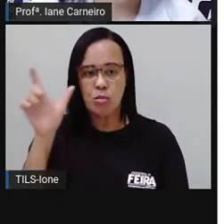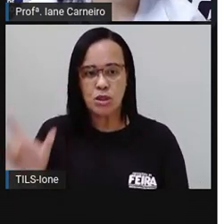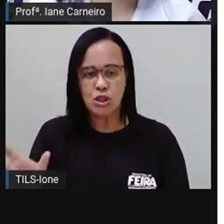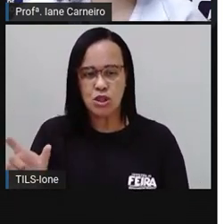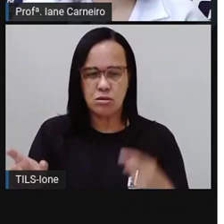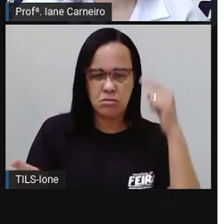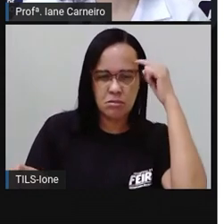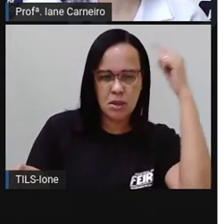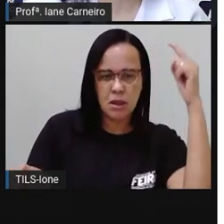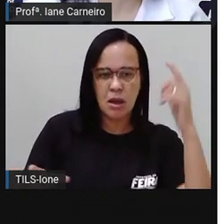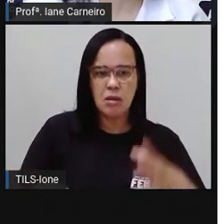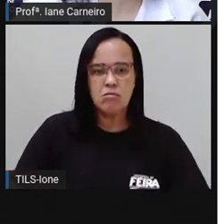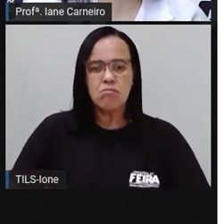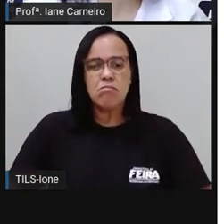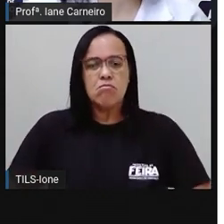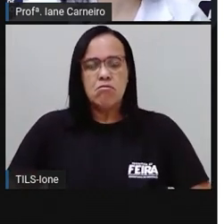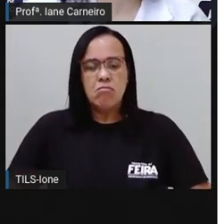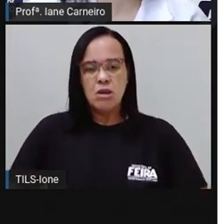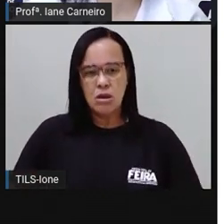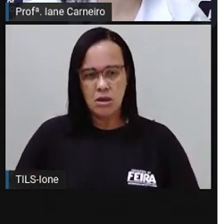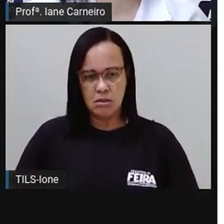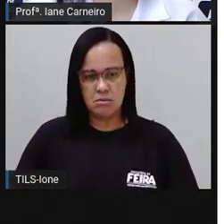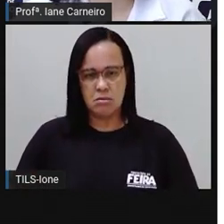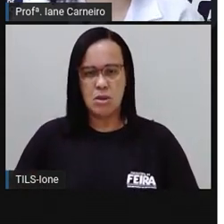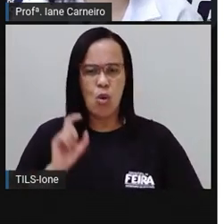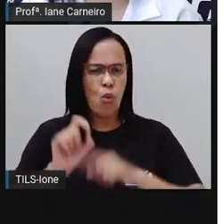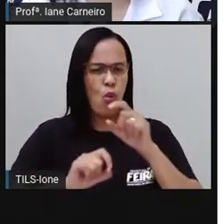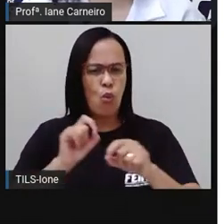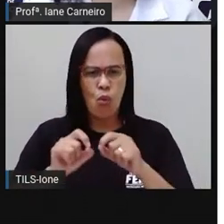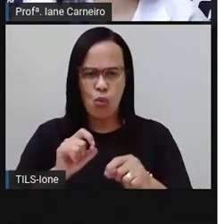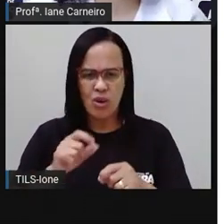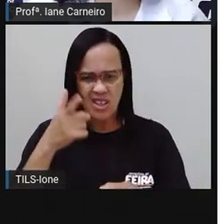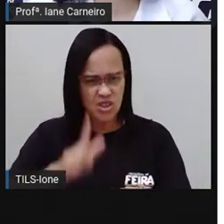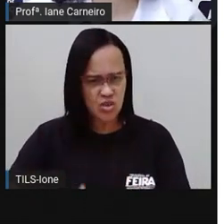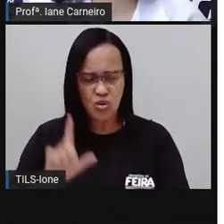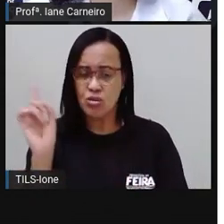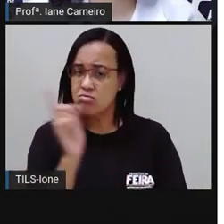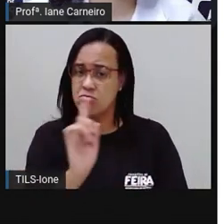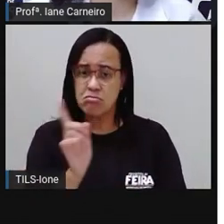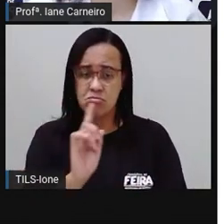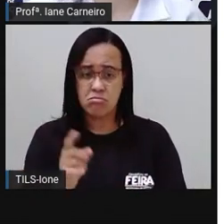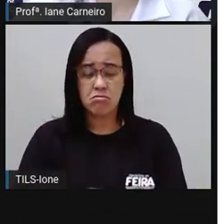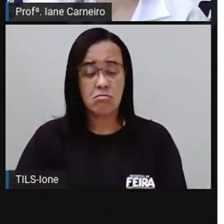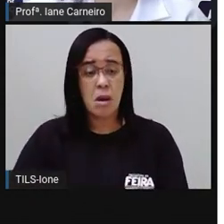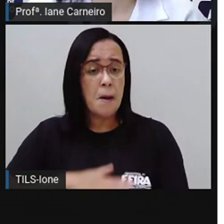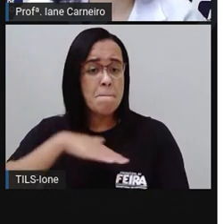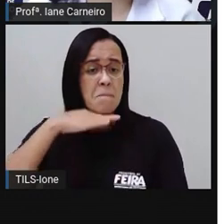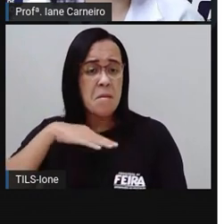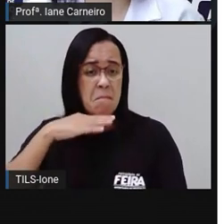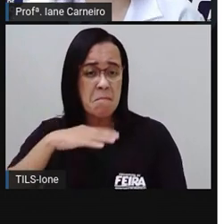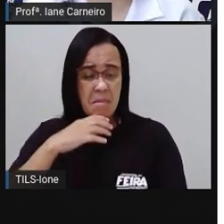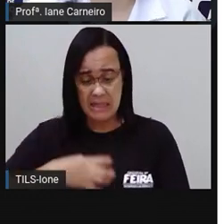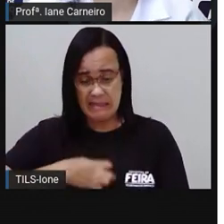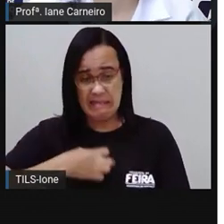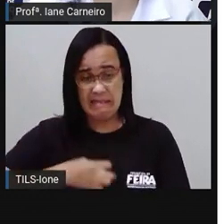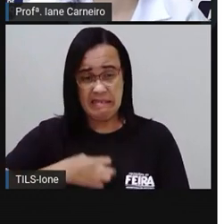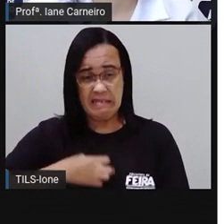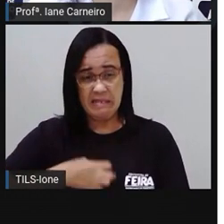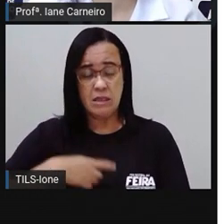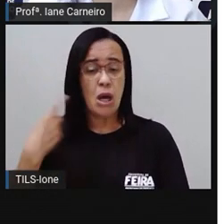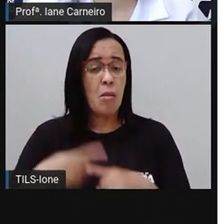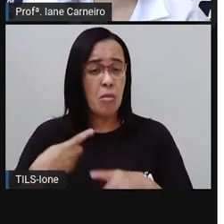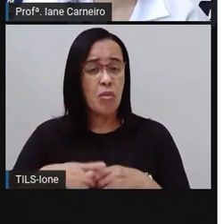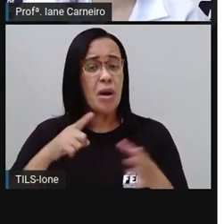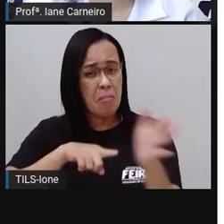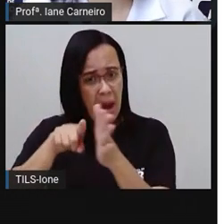outra ideia. Nem mais uma charada, disse o Duende. Minha mãe está zangada comigo por causa das suas charadas.